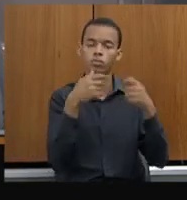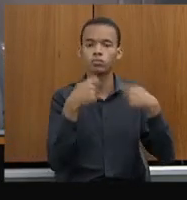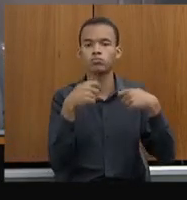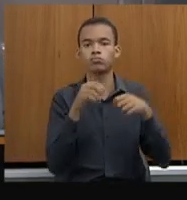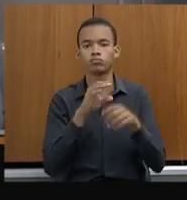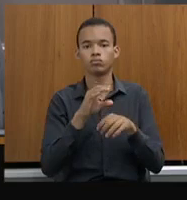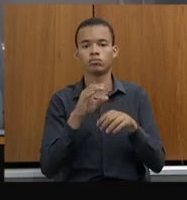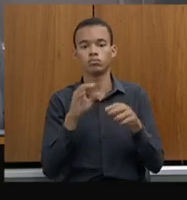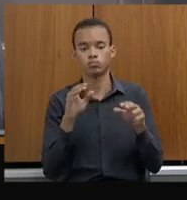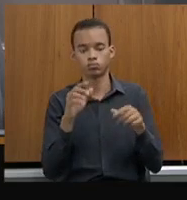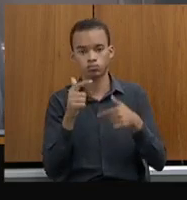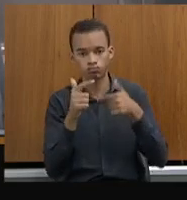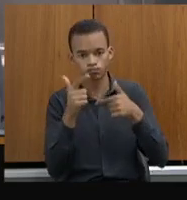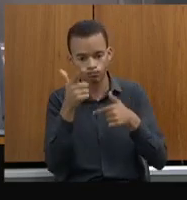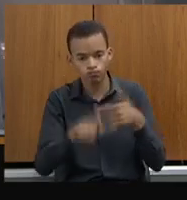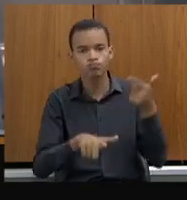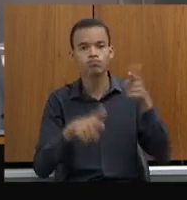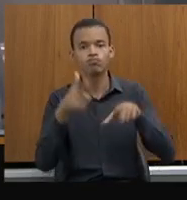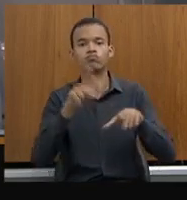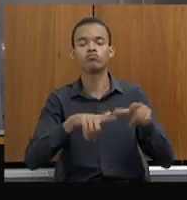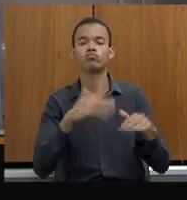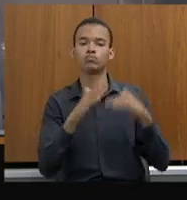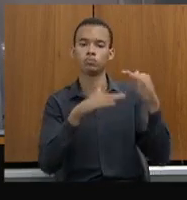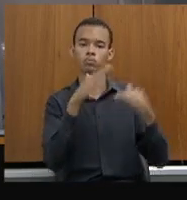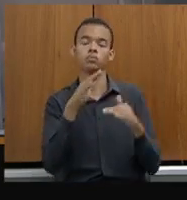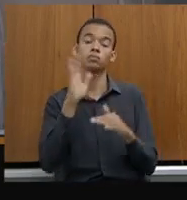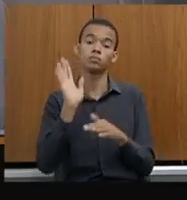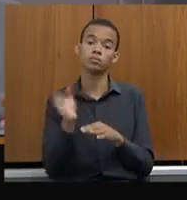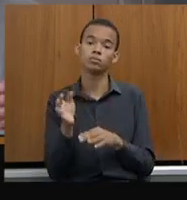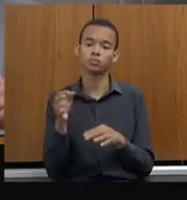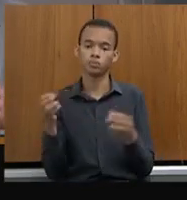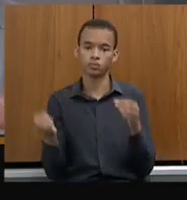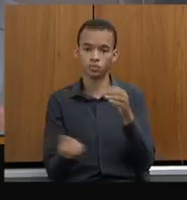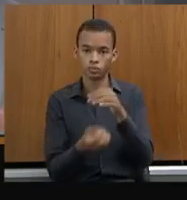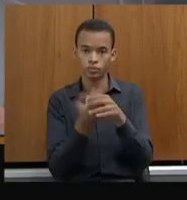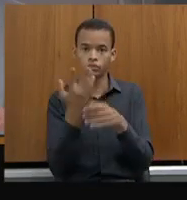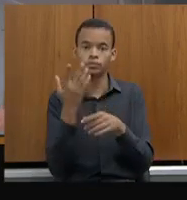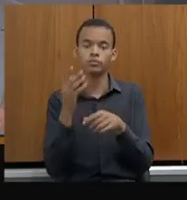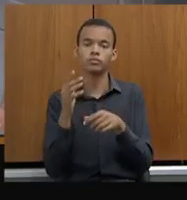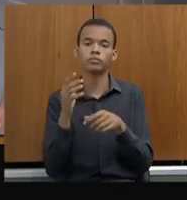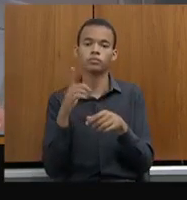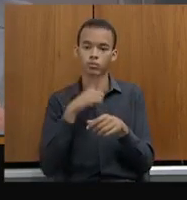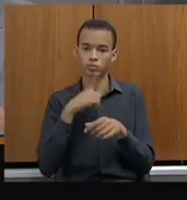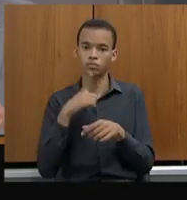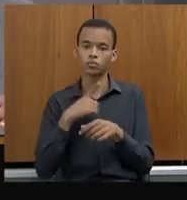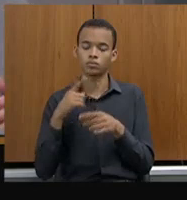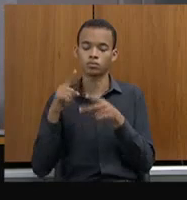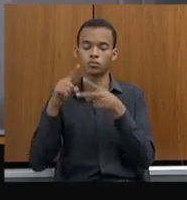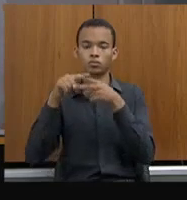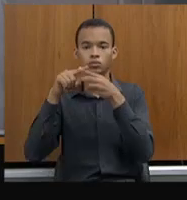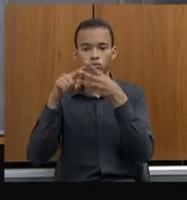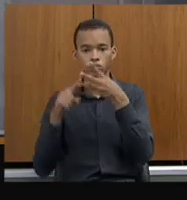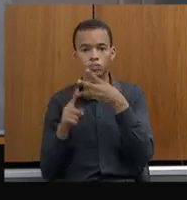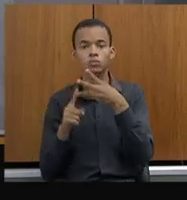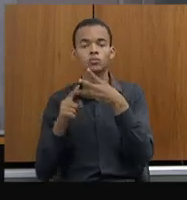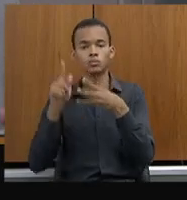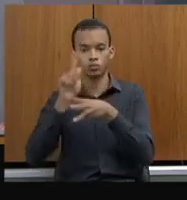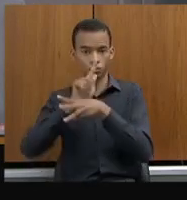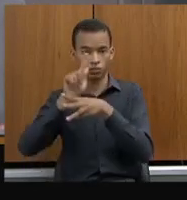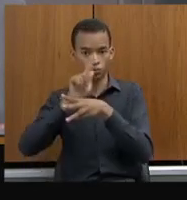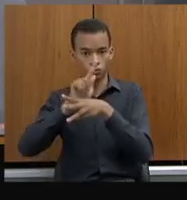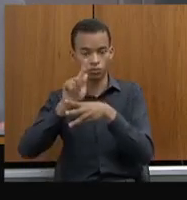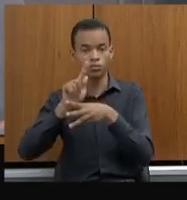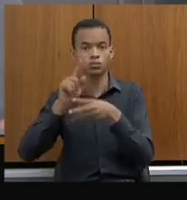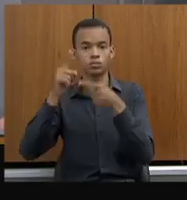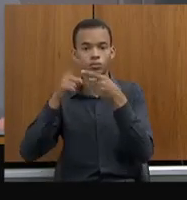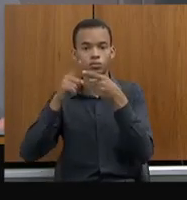Tem três gerentes esta iniciativa, a doutora Luísio, que